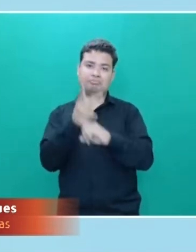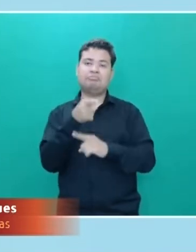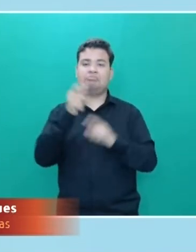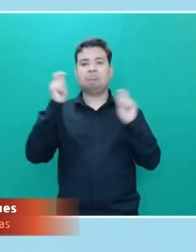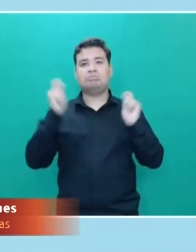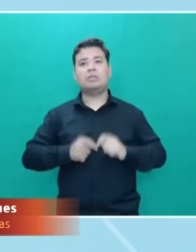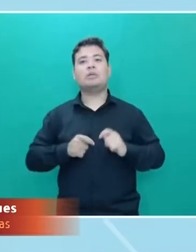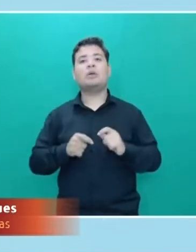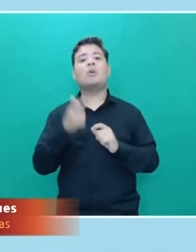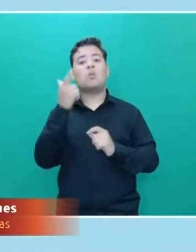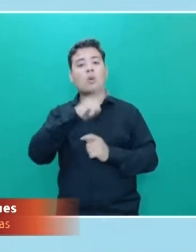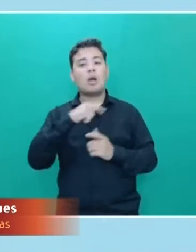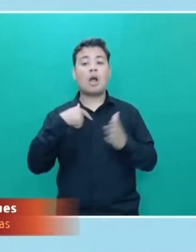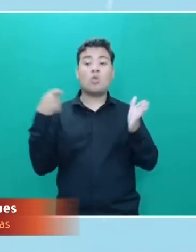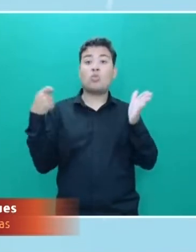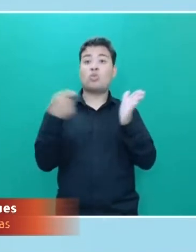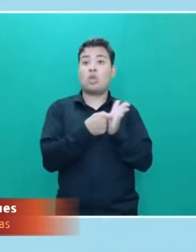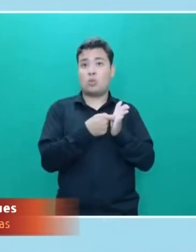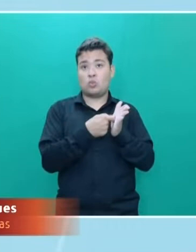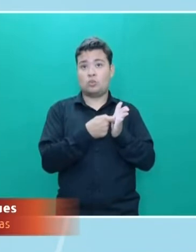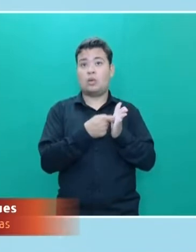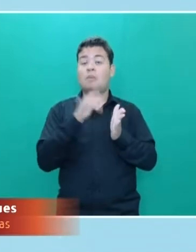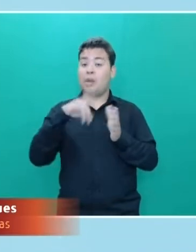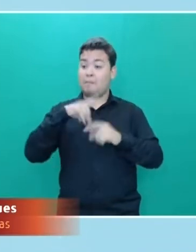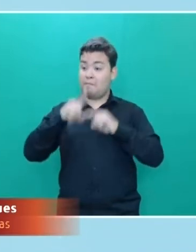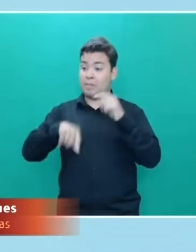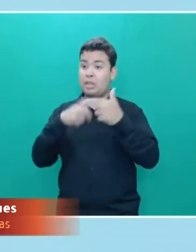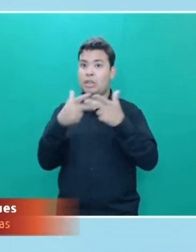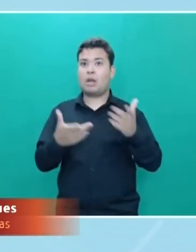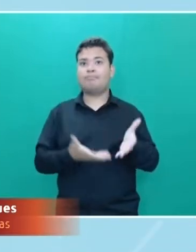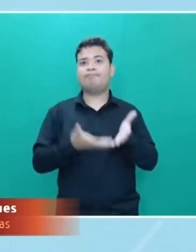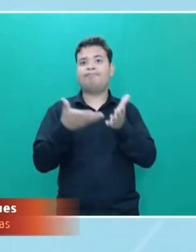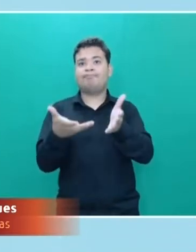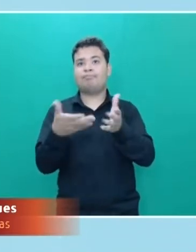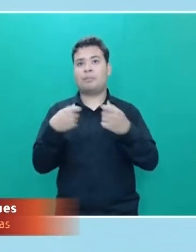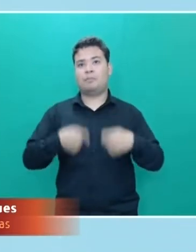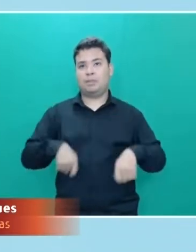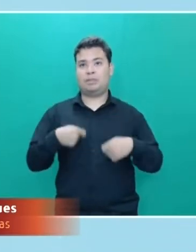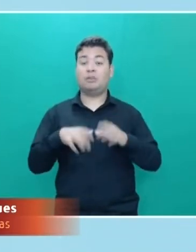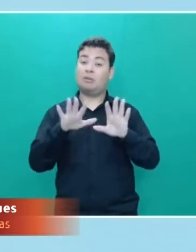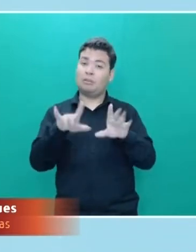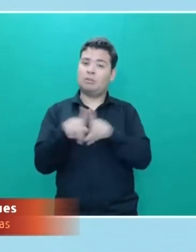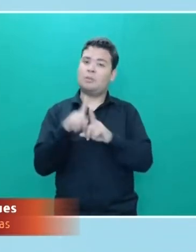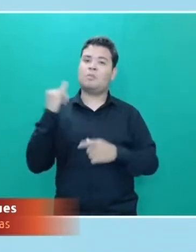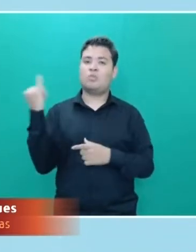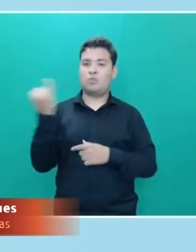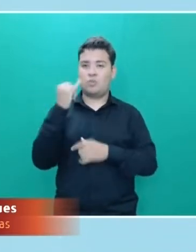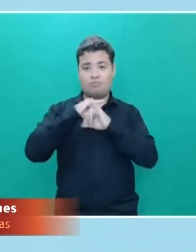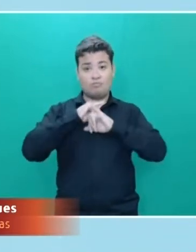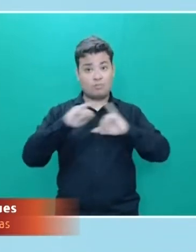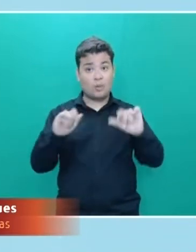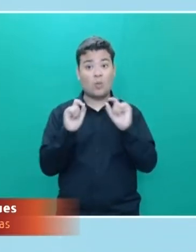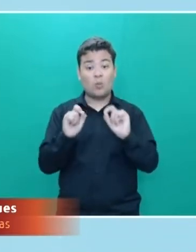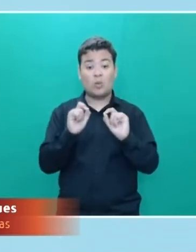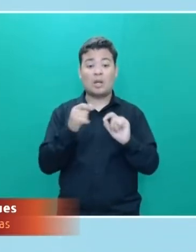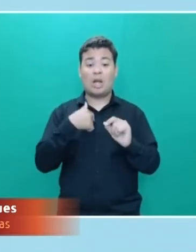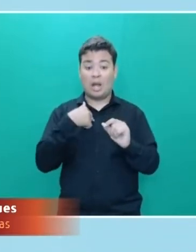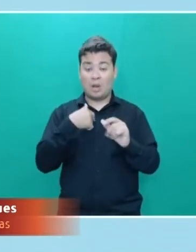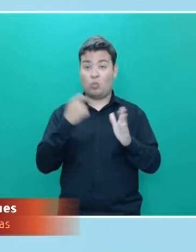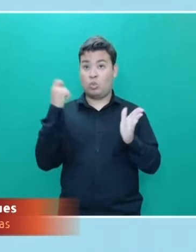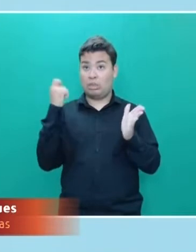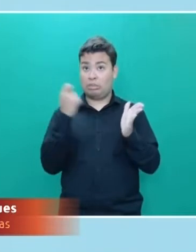ali a denúncia, levando todo o material. É importante também dizer que o fato de se denunciar